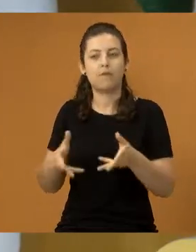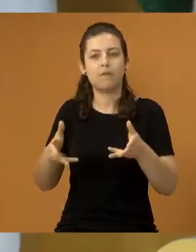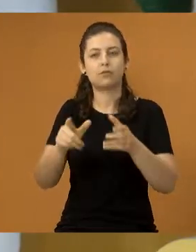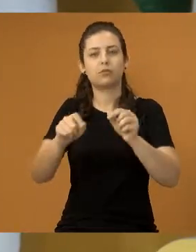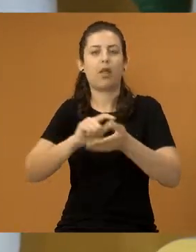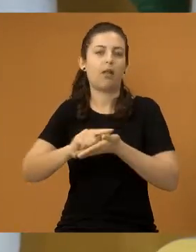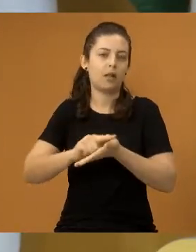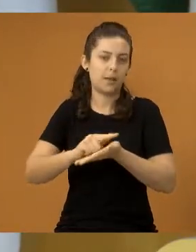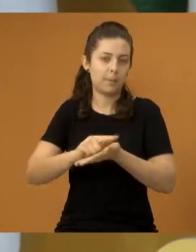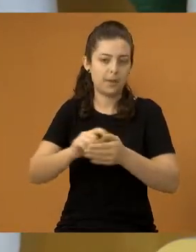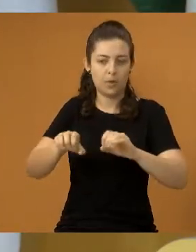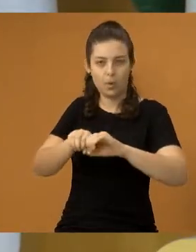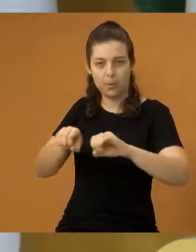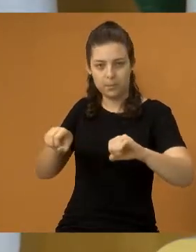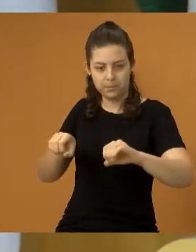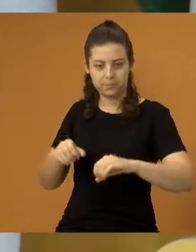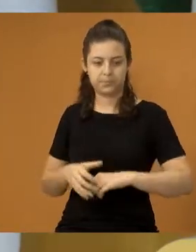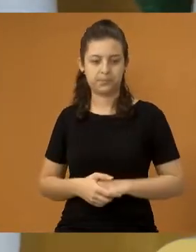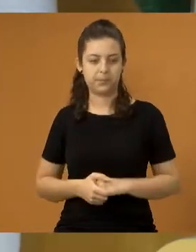a limpeza da rede.